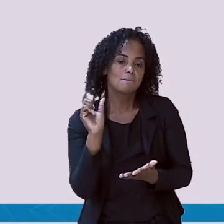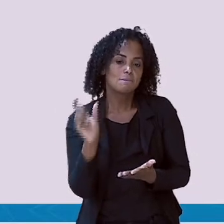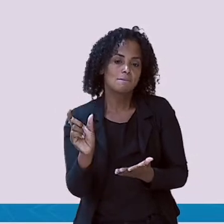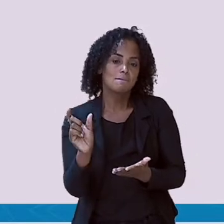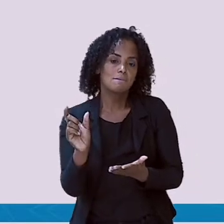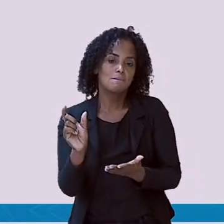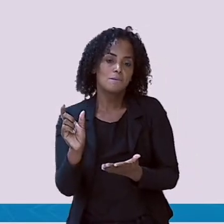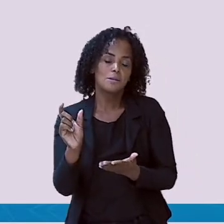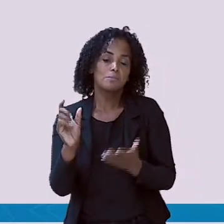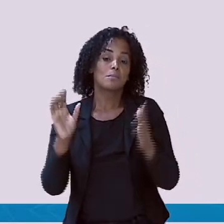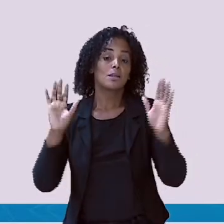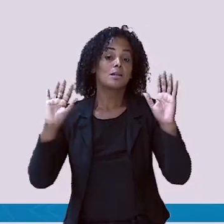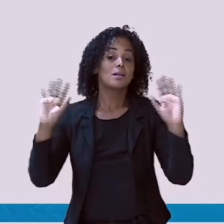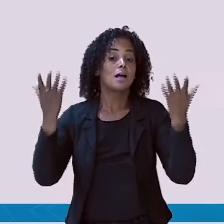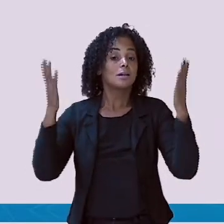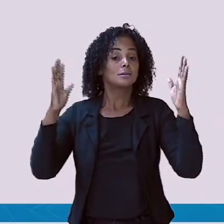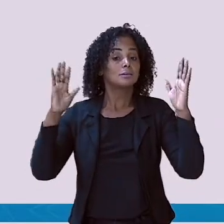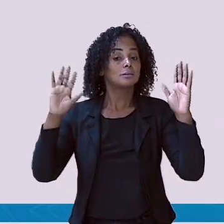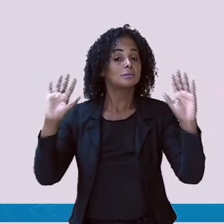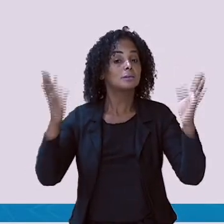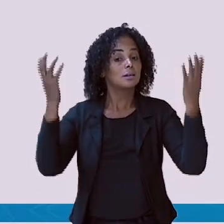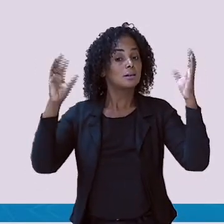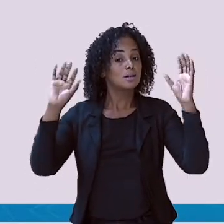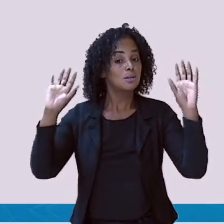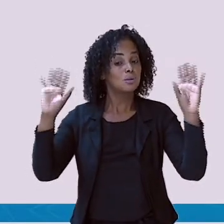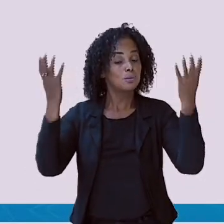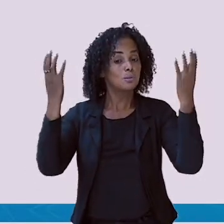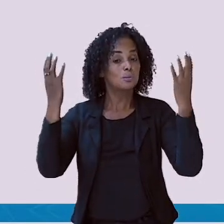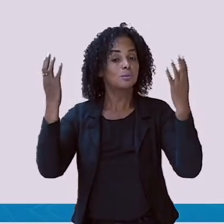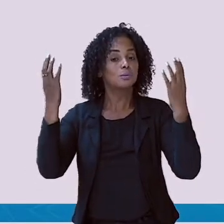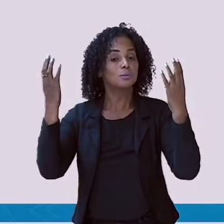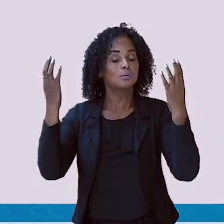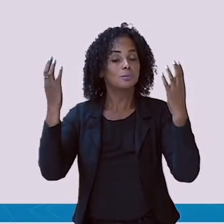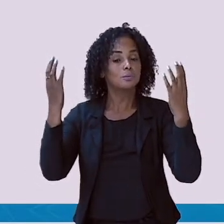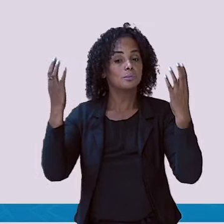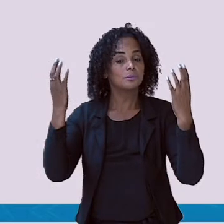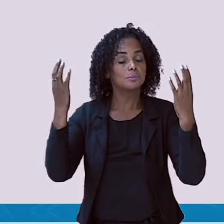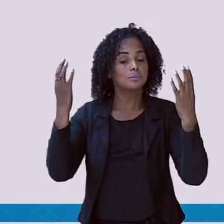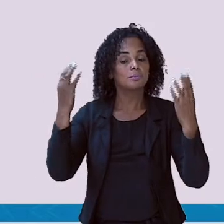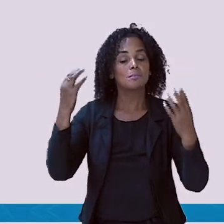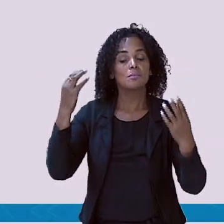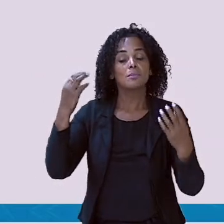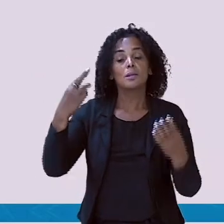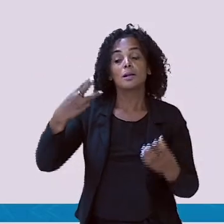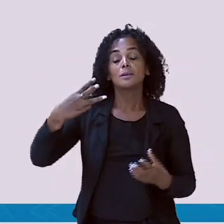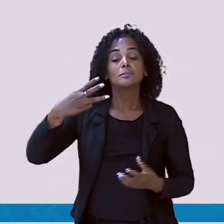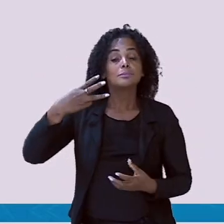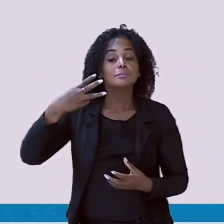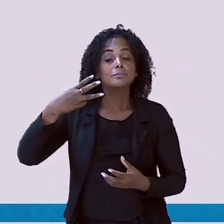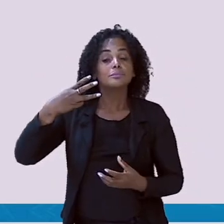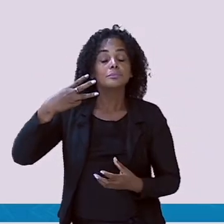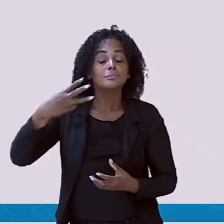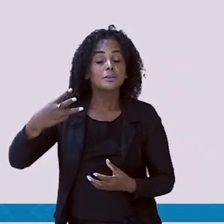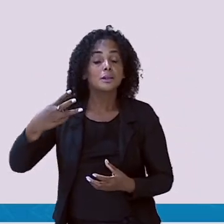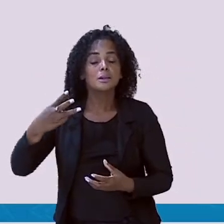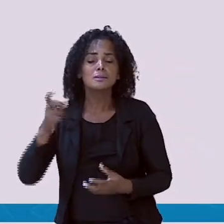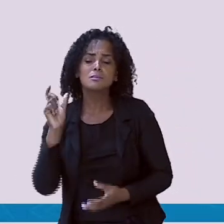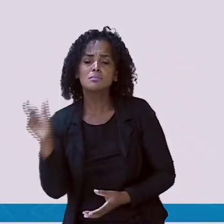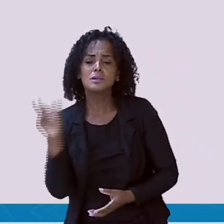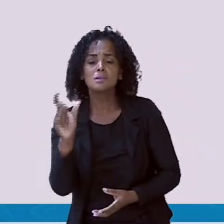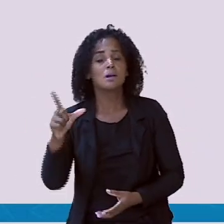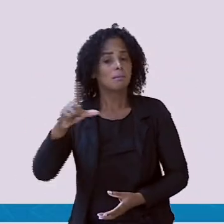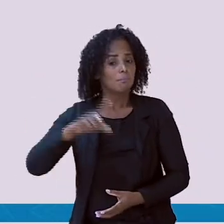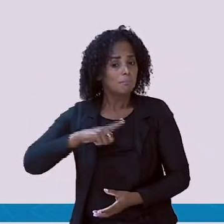Castelo. Olha. Também tem três sílabas da palavra castelo.